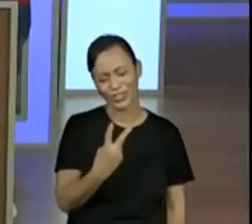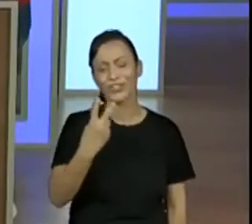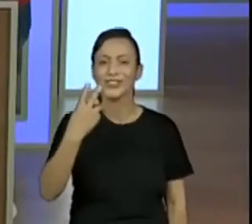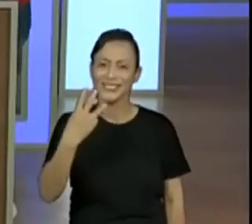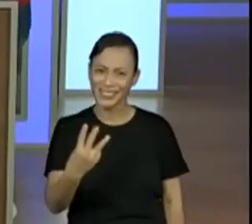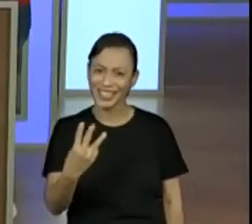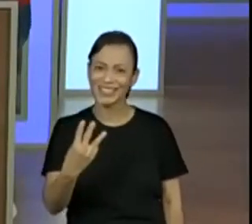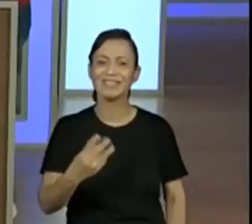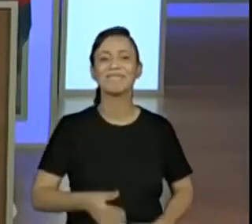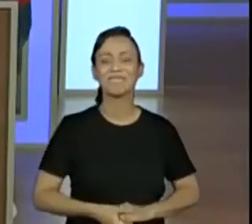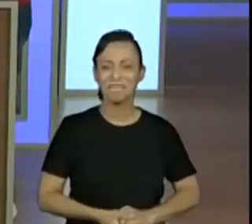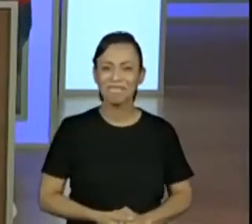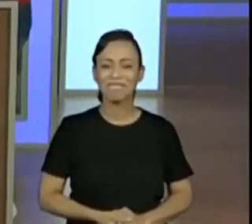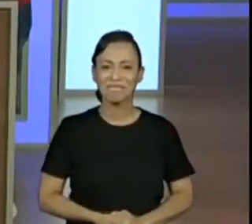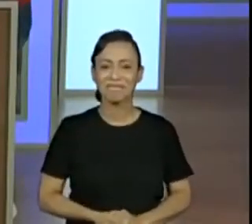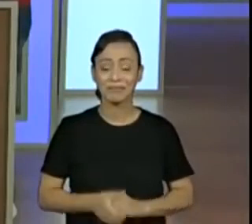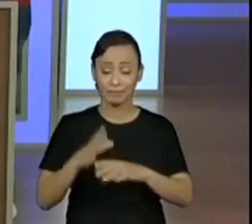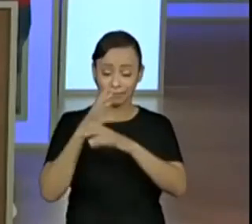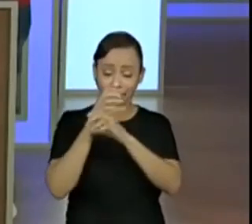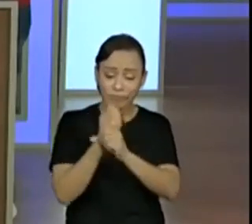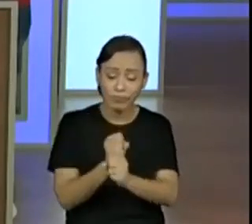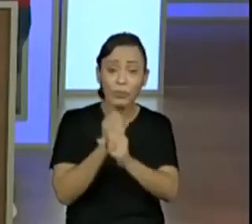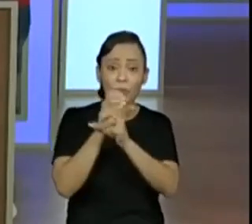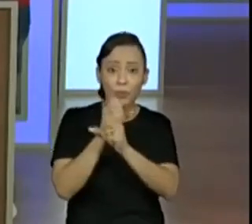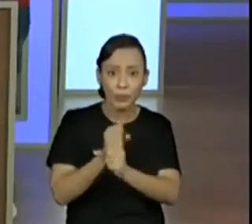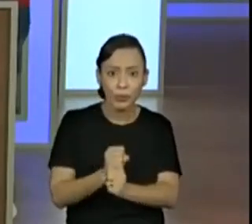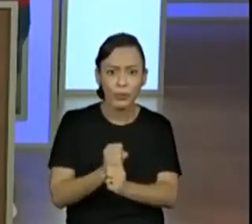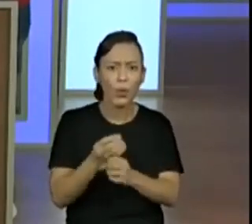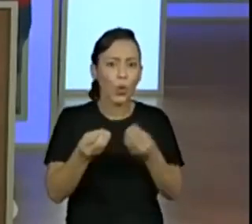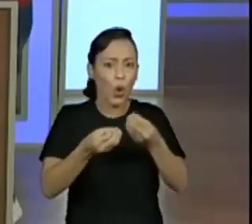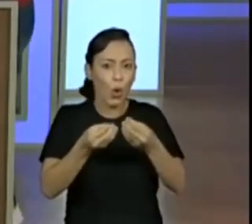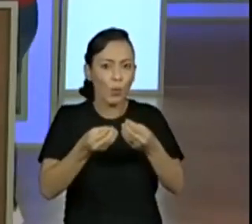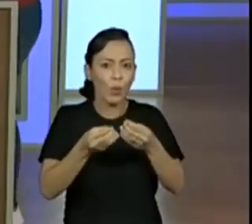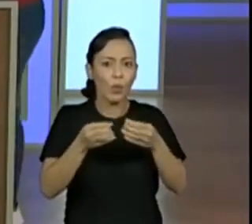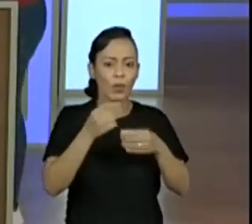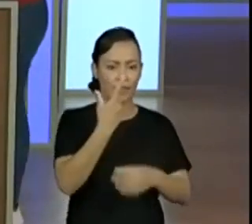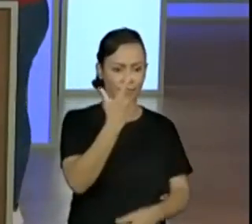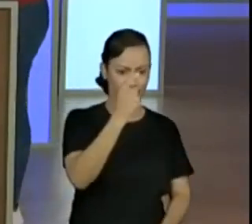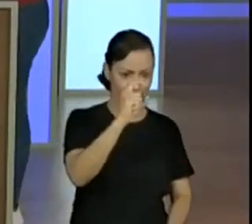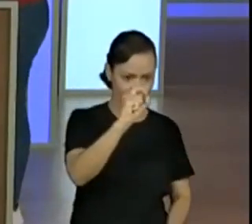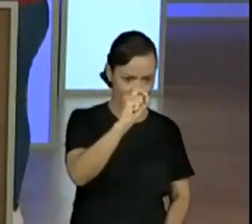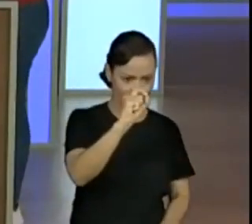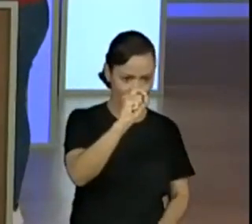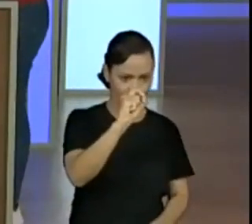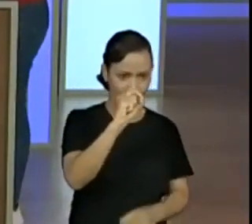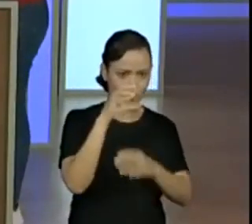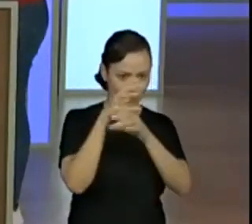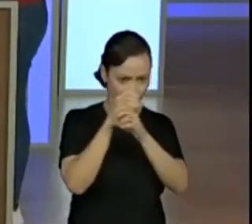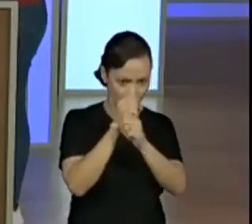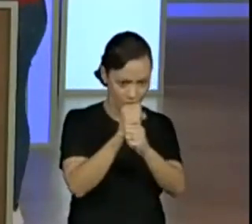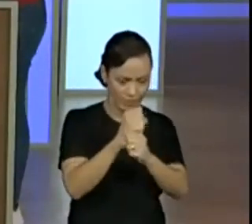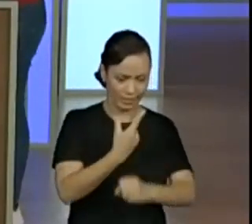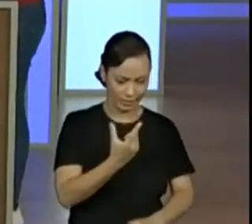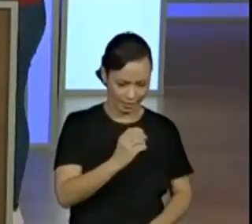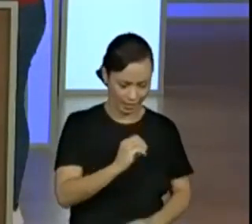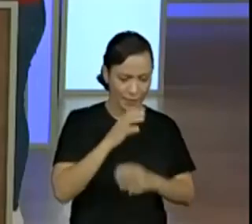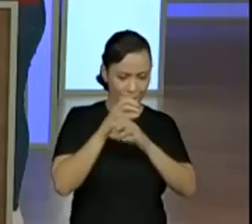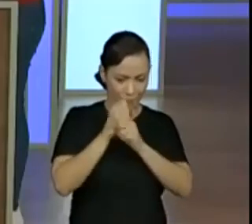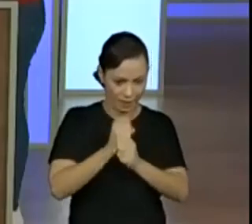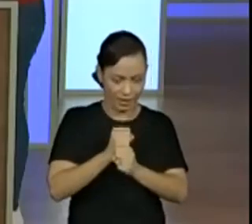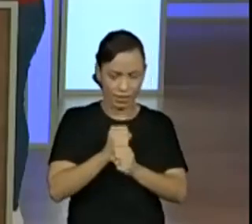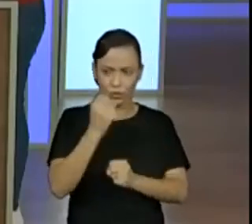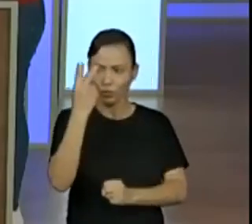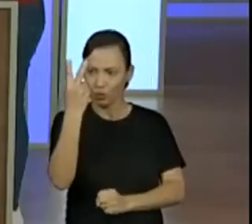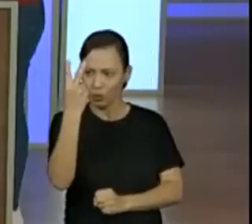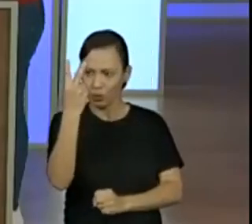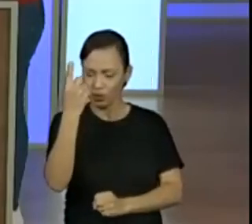pensar justamente dessa forma, né? Primeiro de dez em dez, e aí eu somo ali. As unidades. Isso, você tinha separado direitinho, porque eu vi,